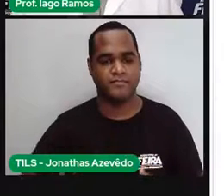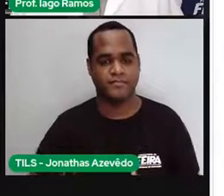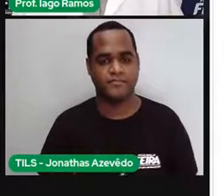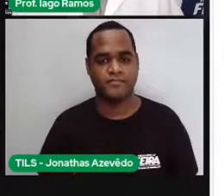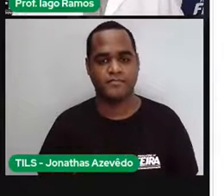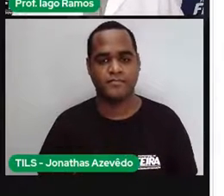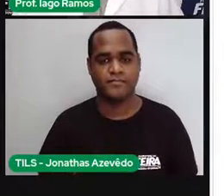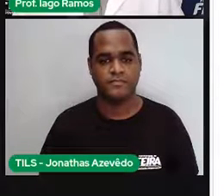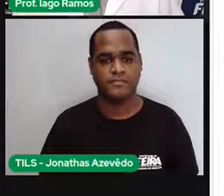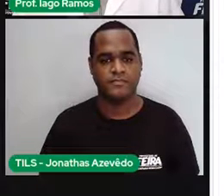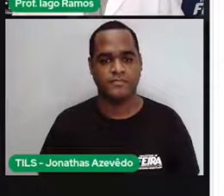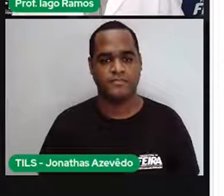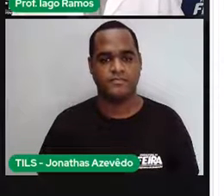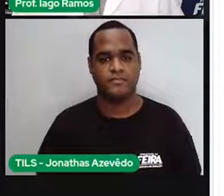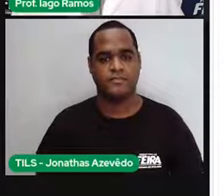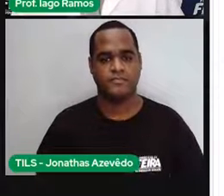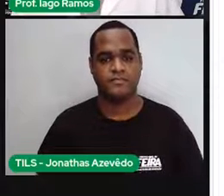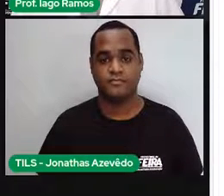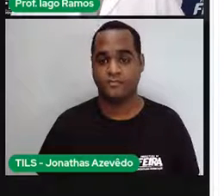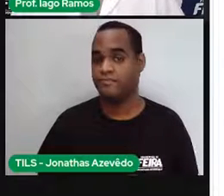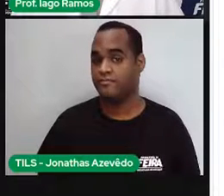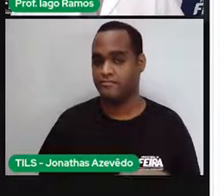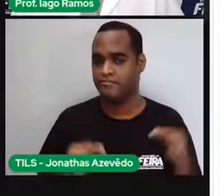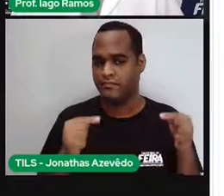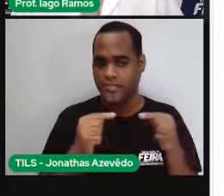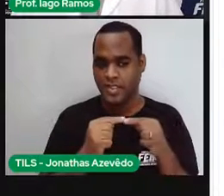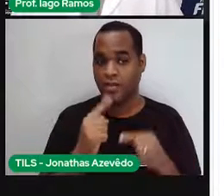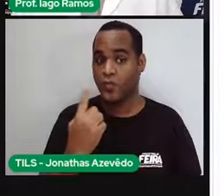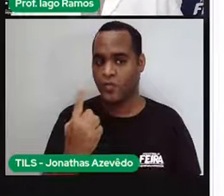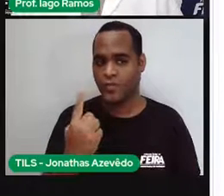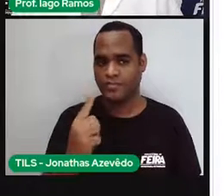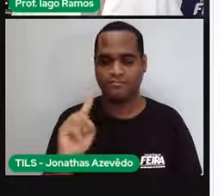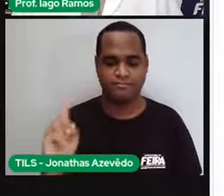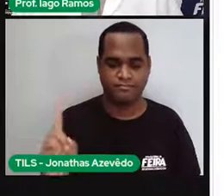Isso aqui é para uma volta.